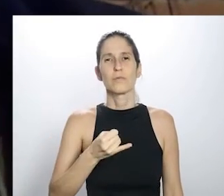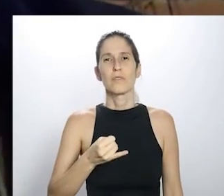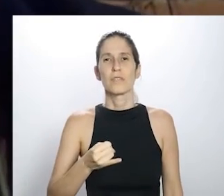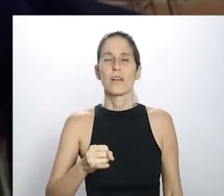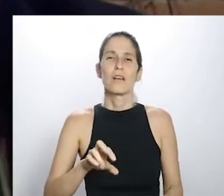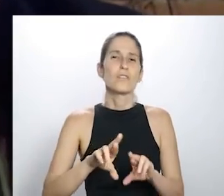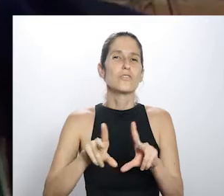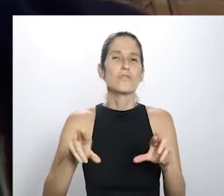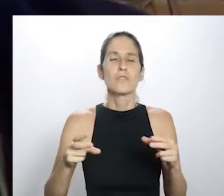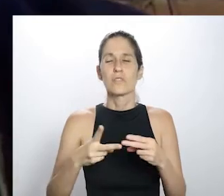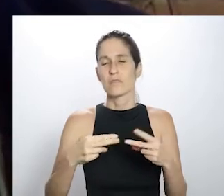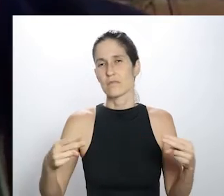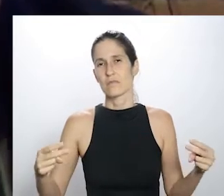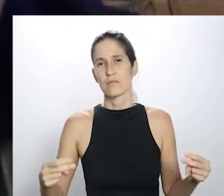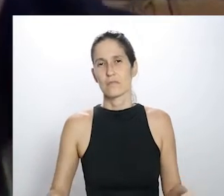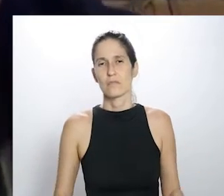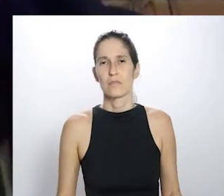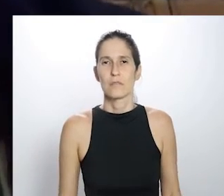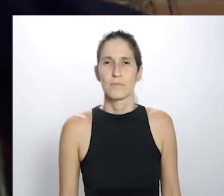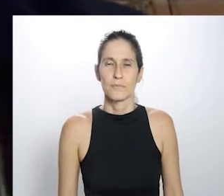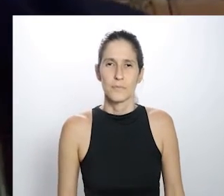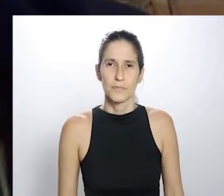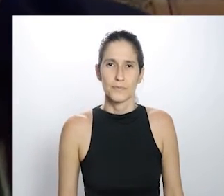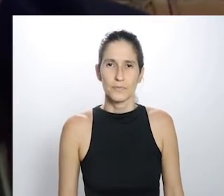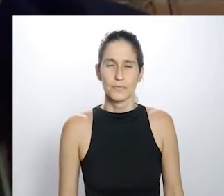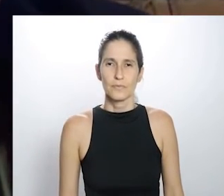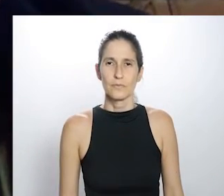E a mensagem que eu deixo aqui é que a gente...